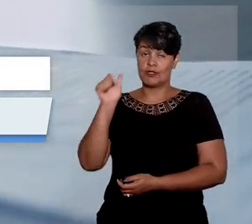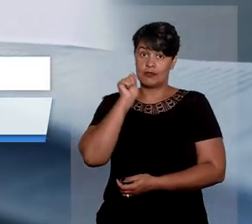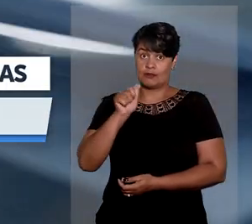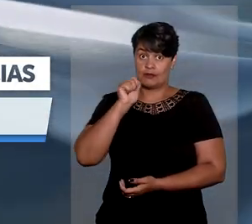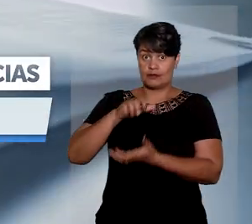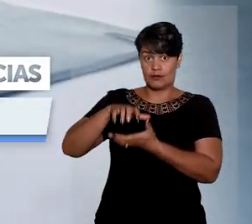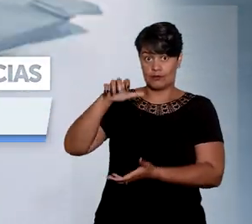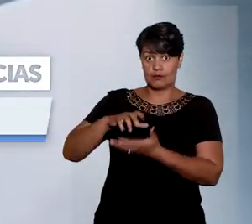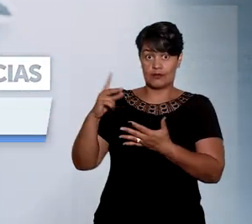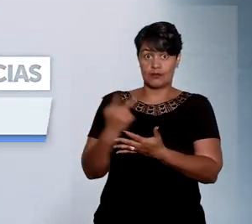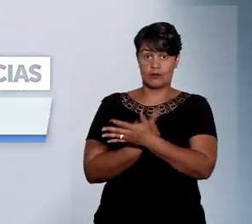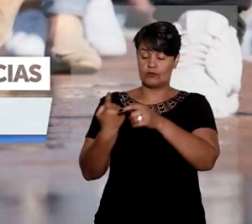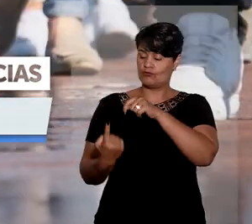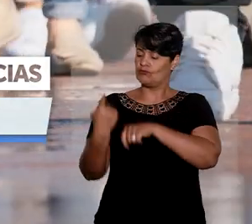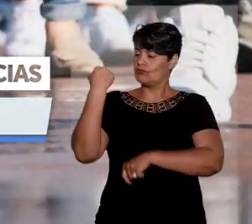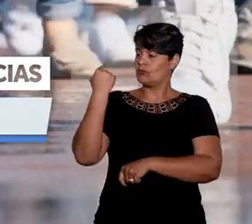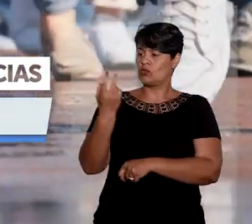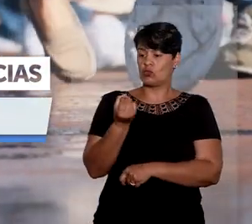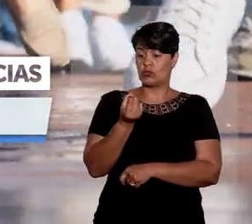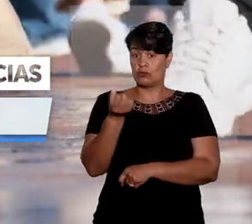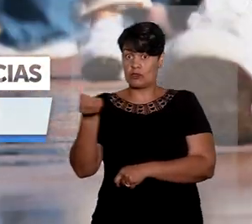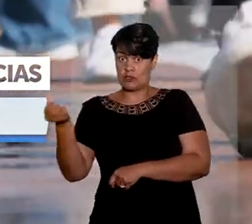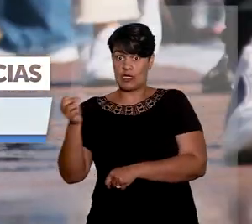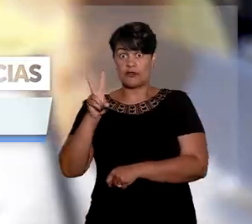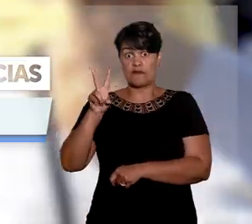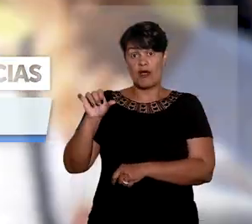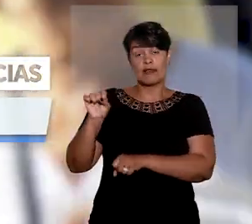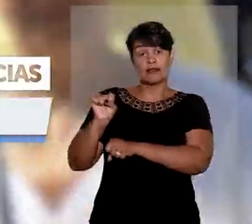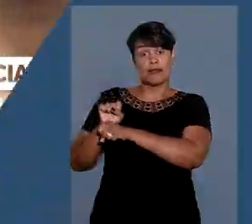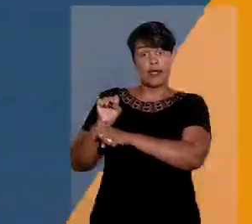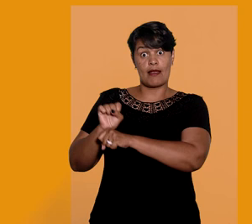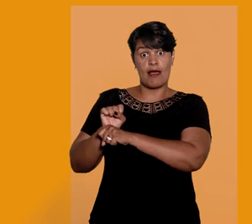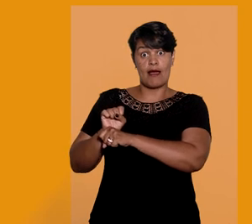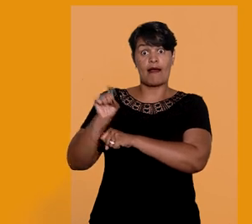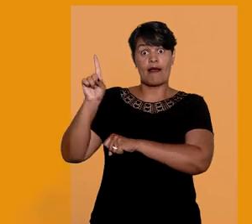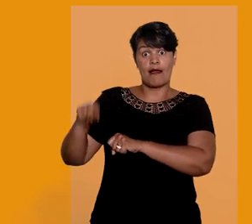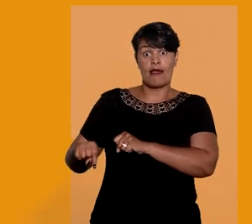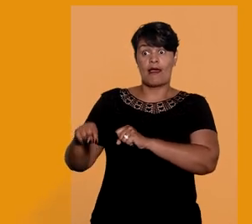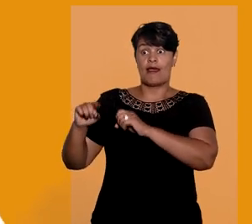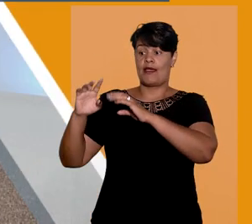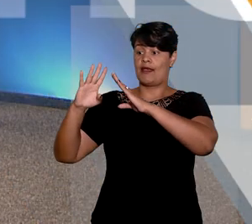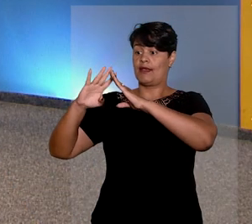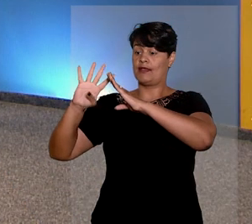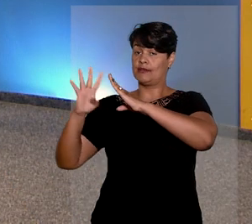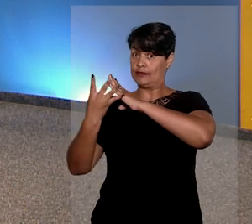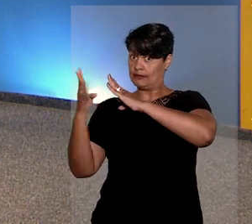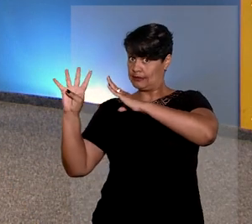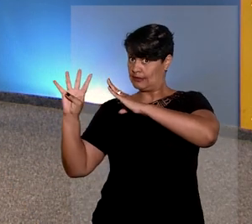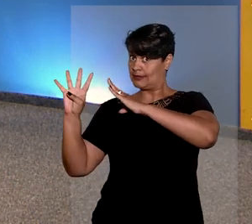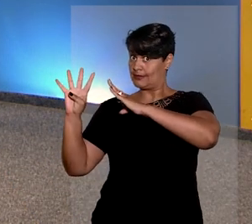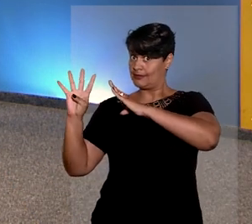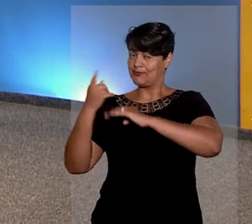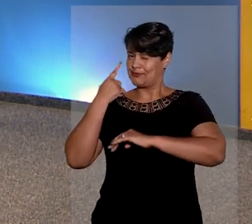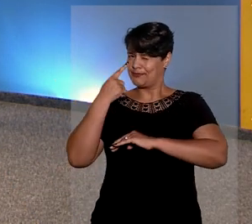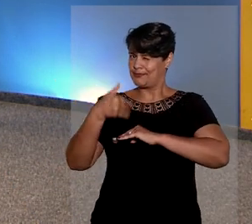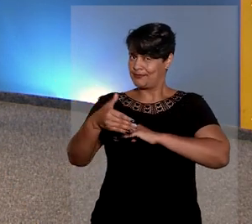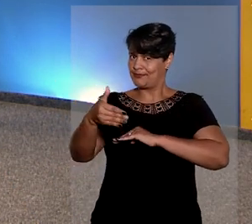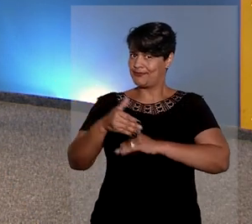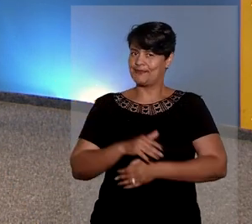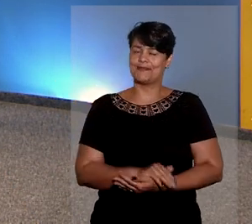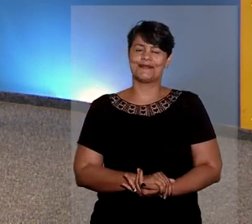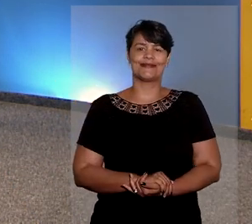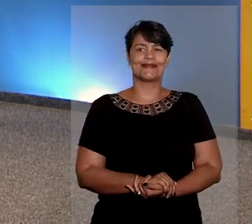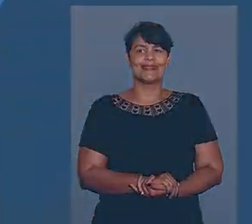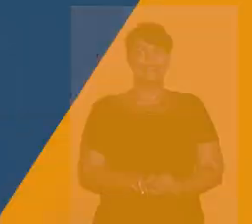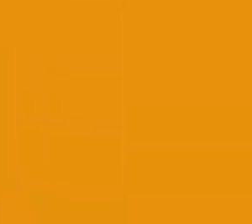presa por furto cometido em 2006 vai aguardar reexame da pena em regime aberto. O STJ Notícias